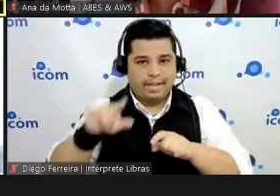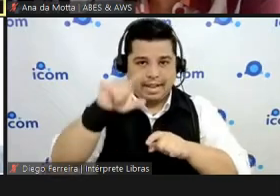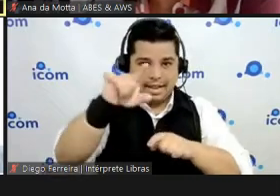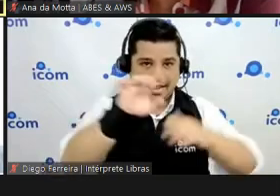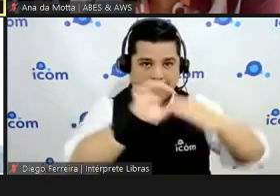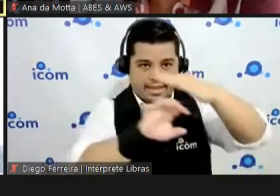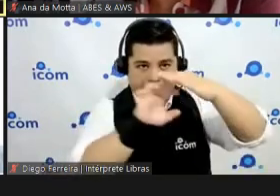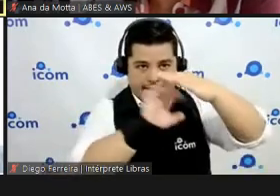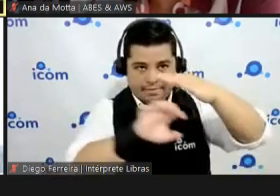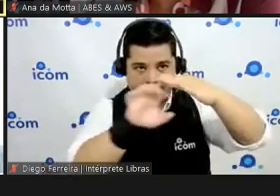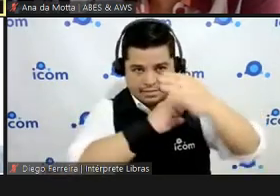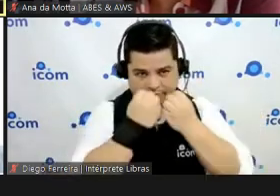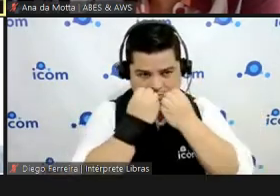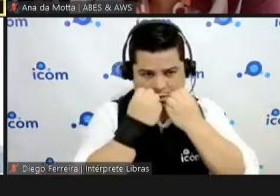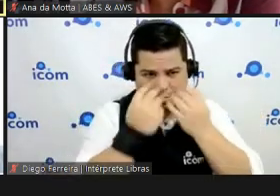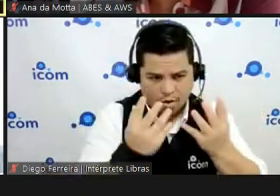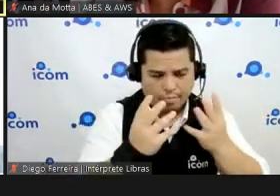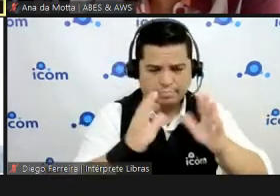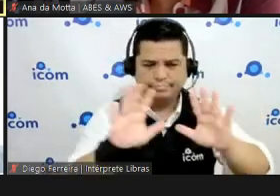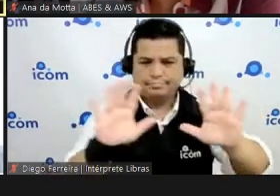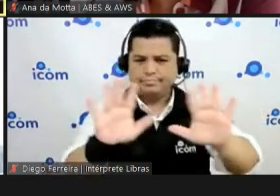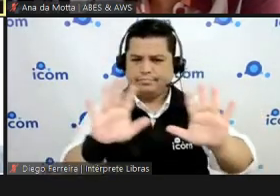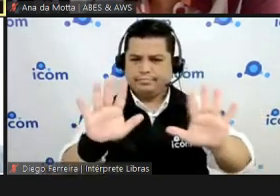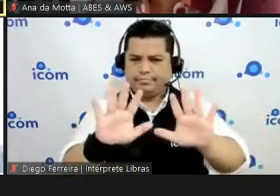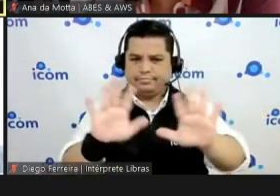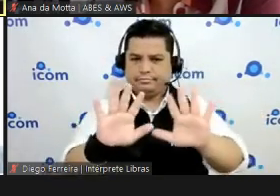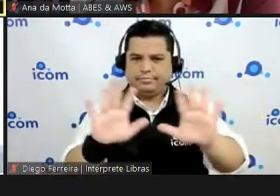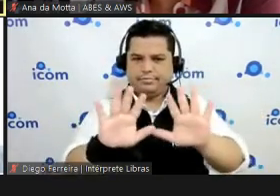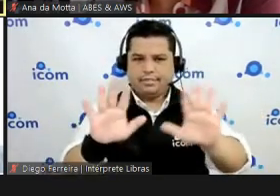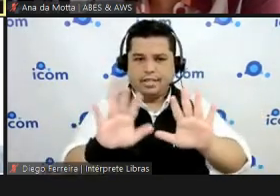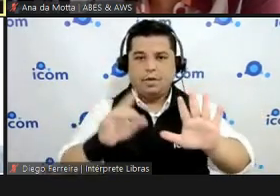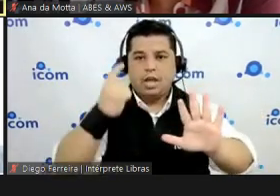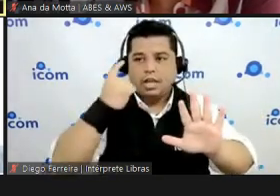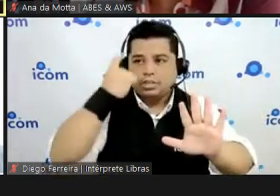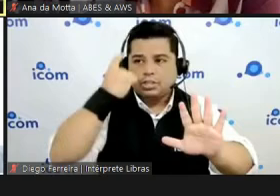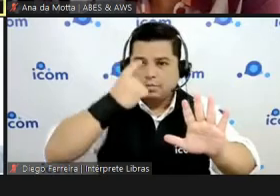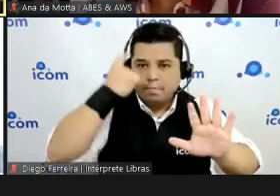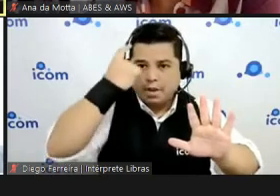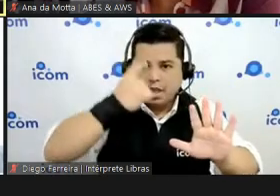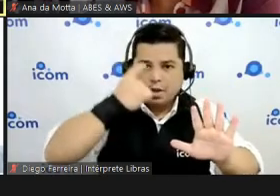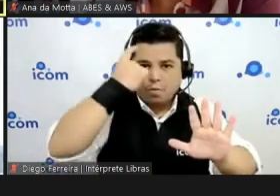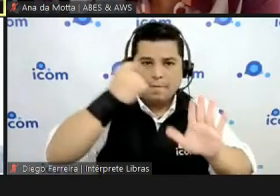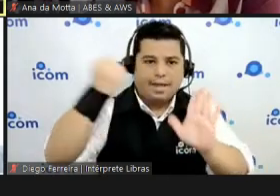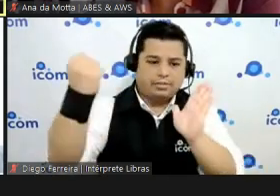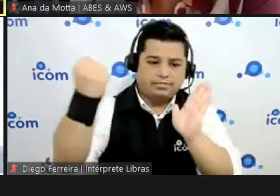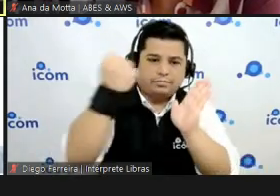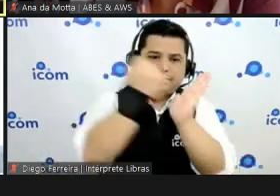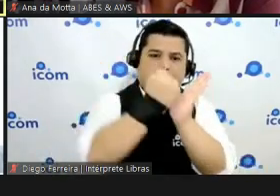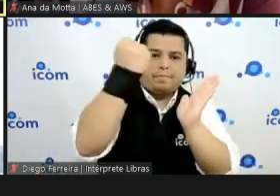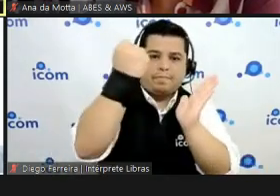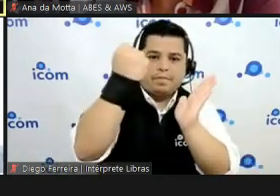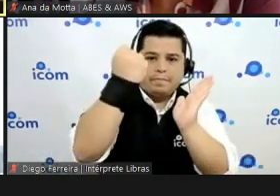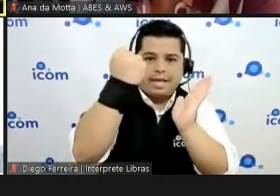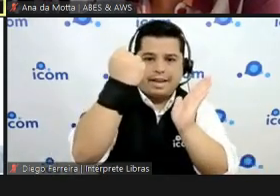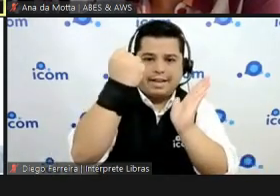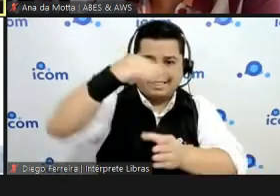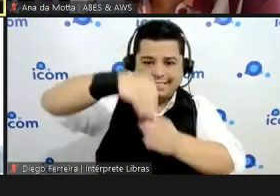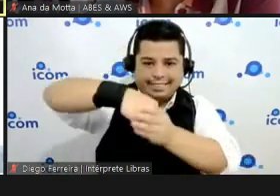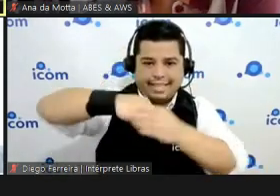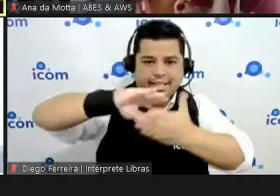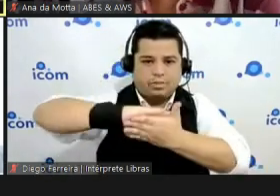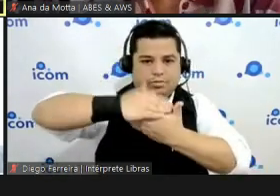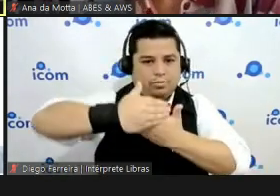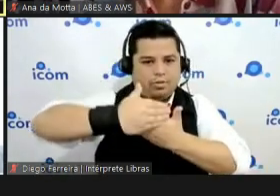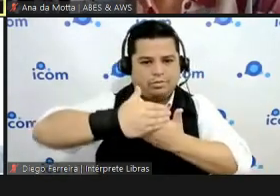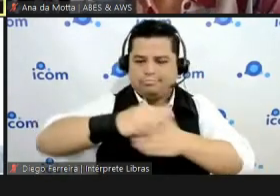ganhado, mas nós não nos preocupamos com a marca do que seria colocado dentro do Note. A ideia não era